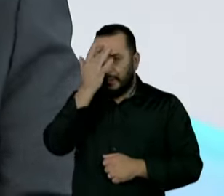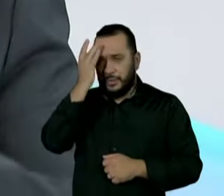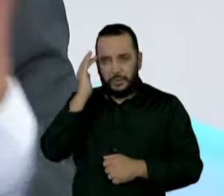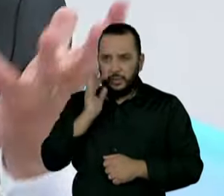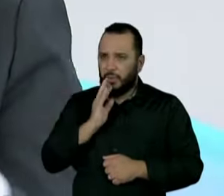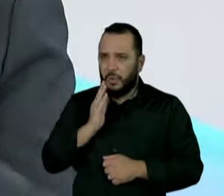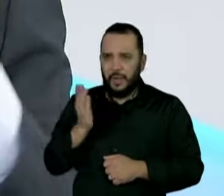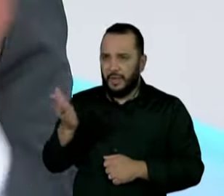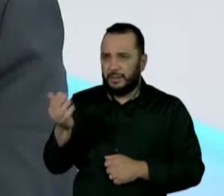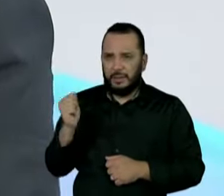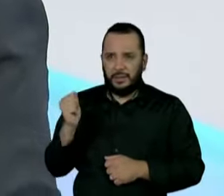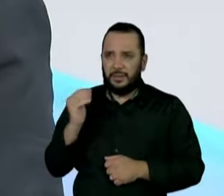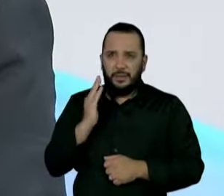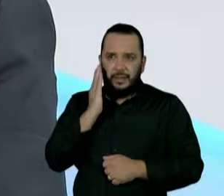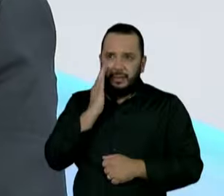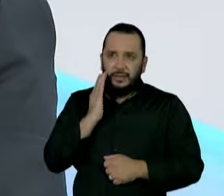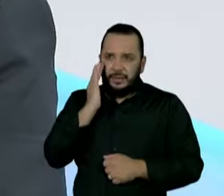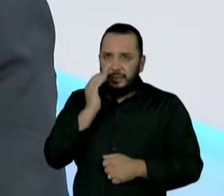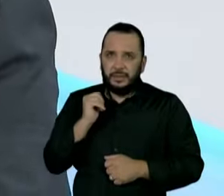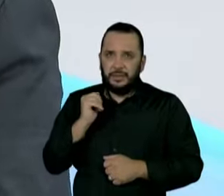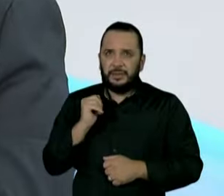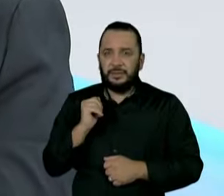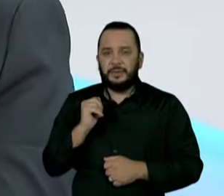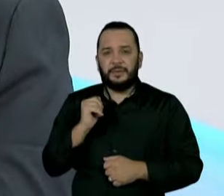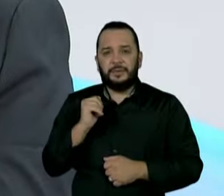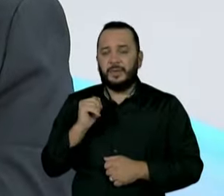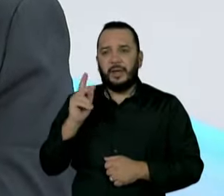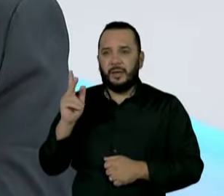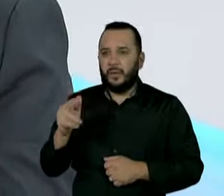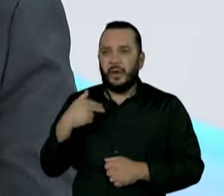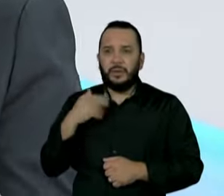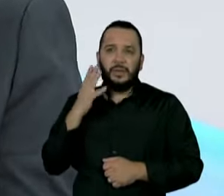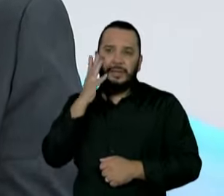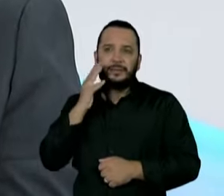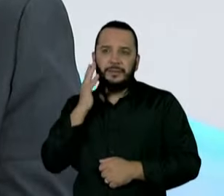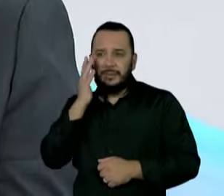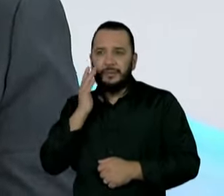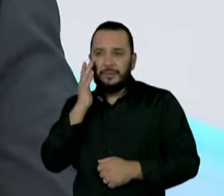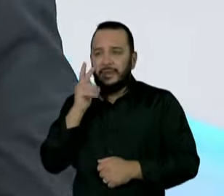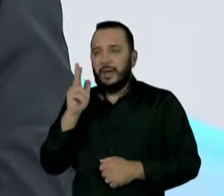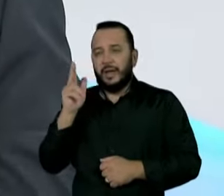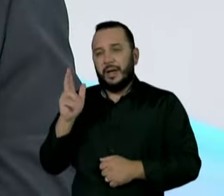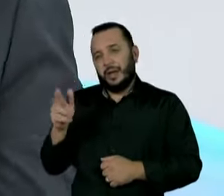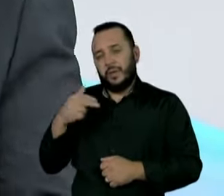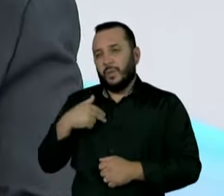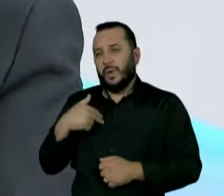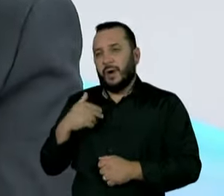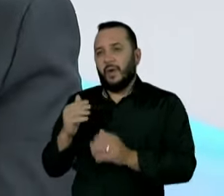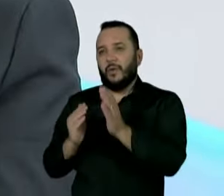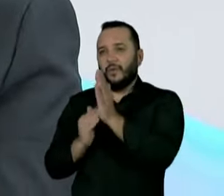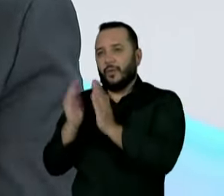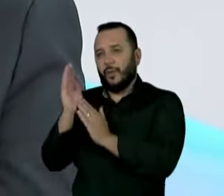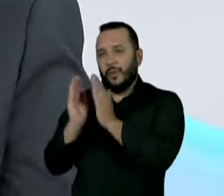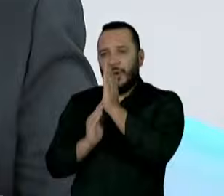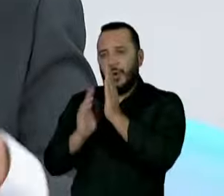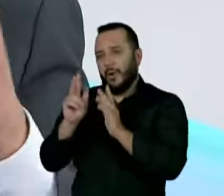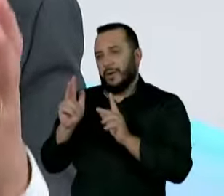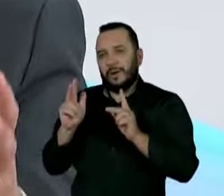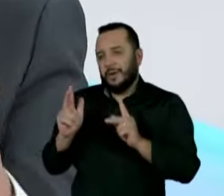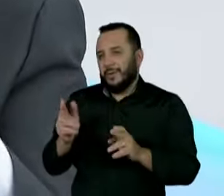é, uma coisa meio assim, como uma coisa folclórica, porque não é normal, se você pensar em São Paulo,